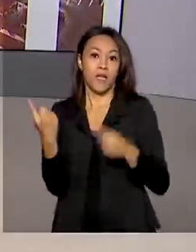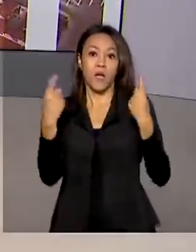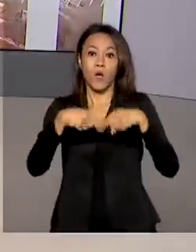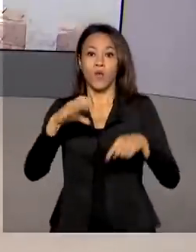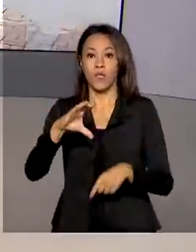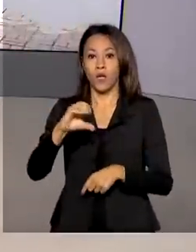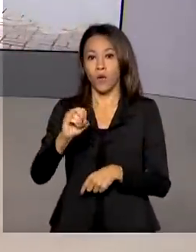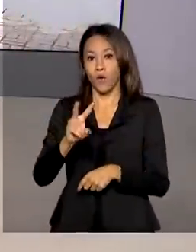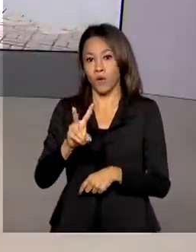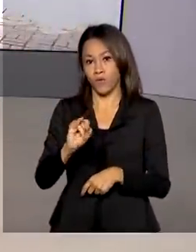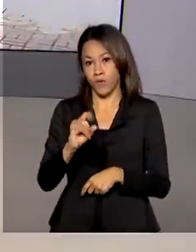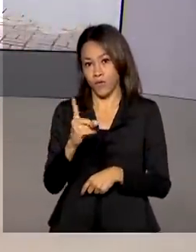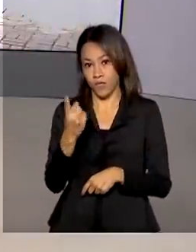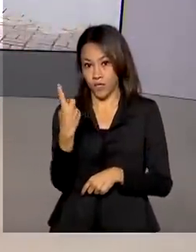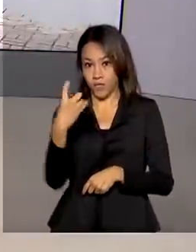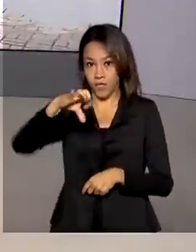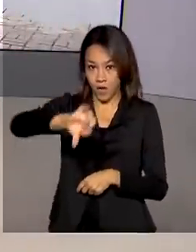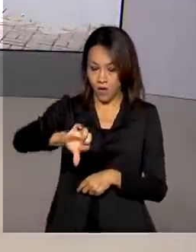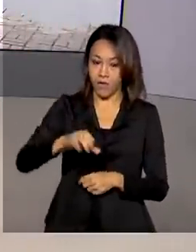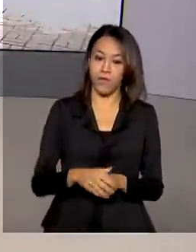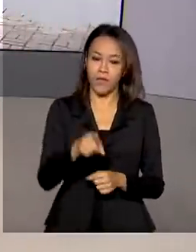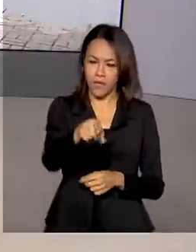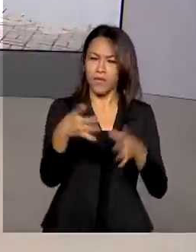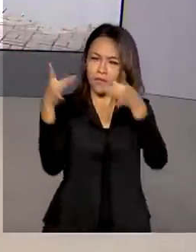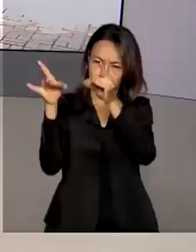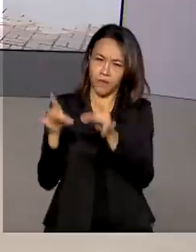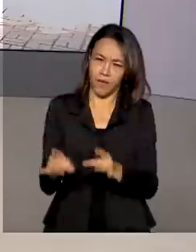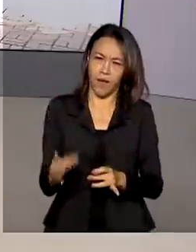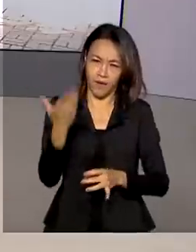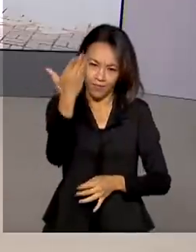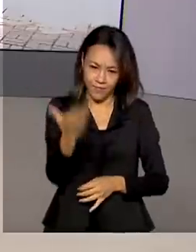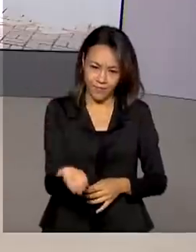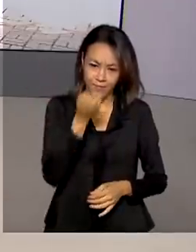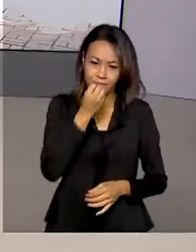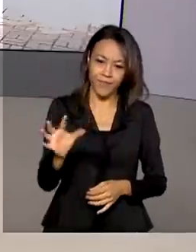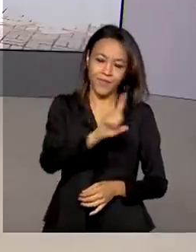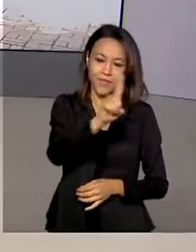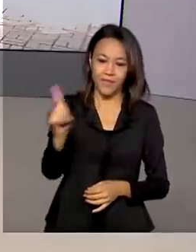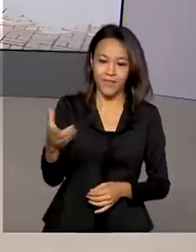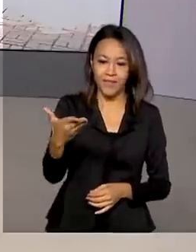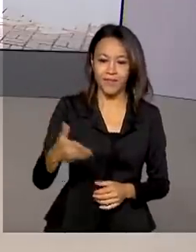Ao vivo do Rio de Janeiro, o repórter Tiago Pimenta tem os detalhes para a gente. Tiago, bom dia para você.